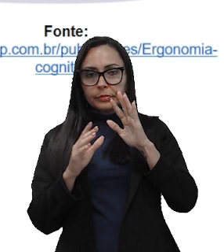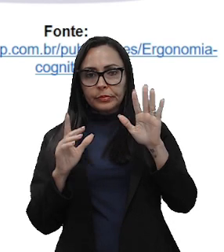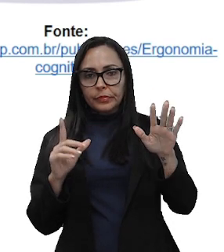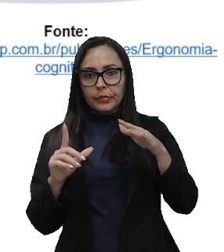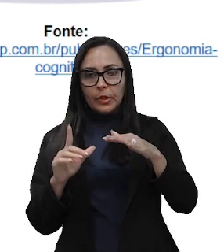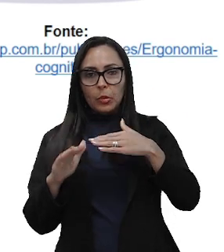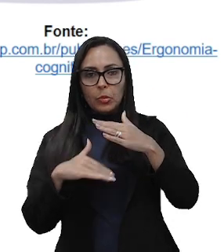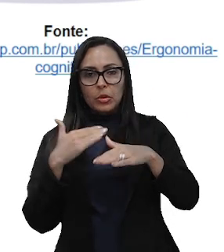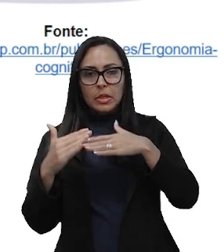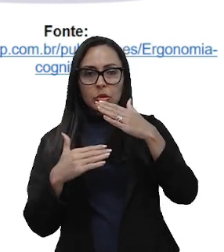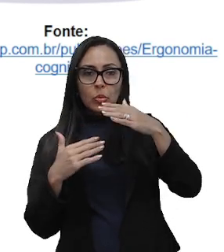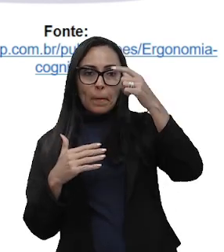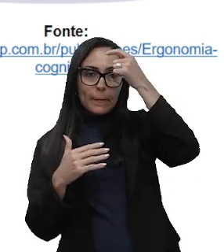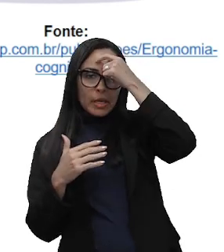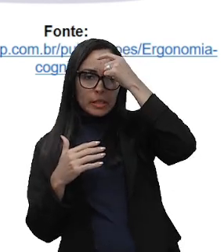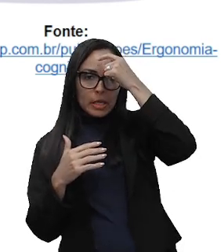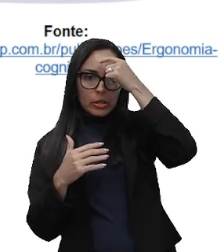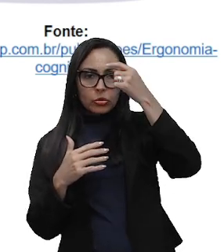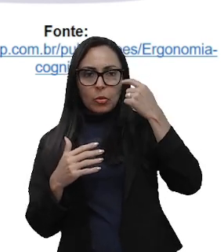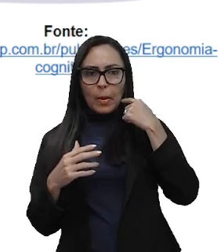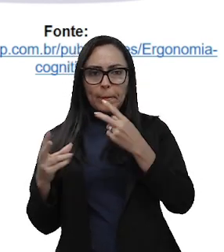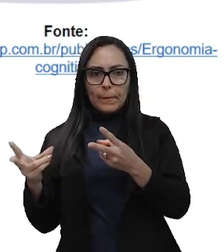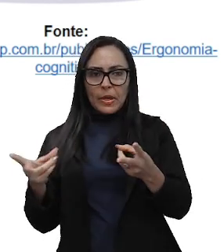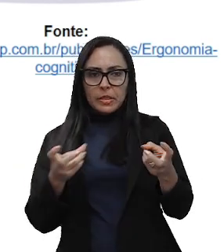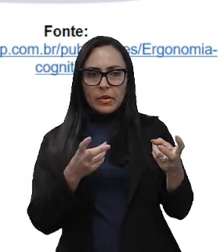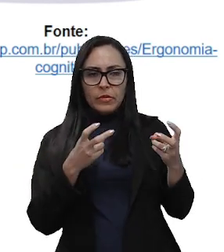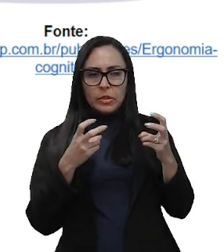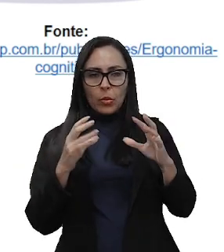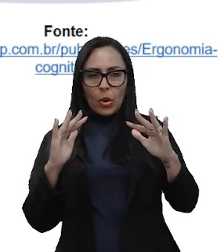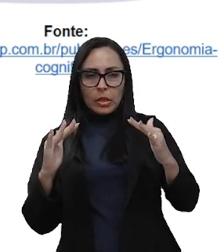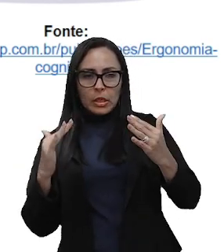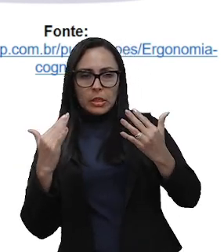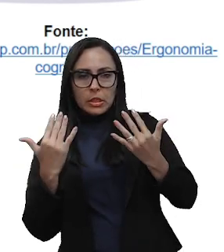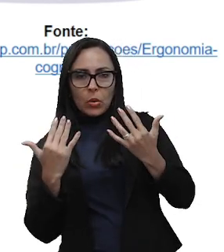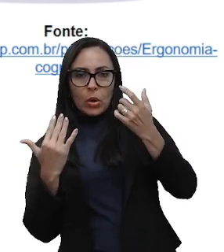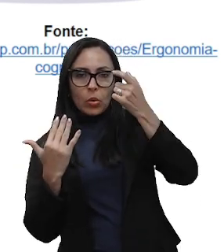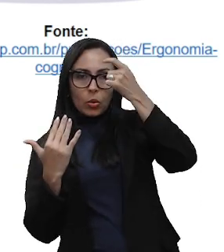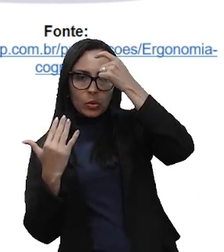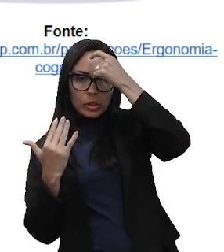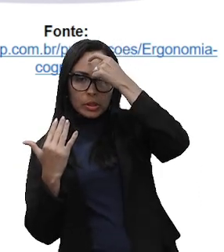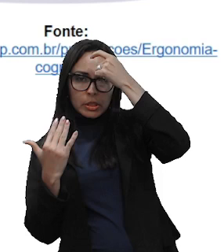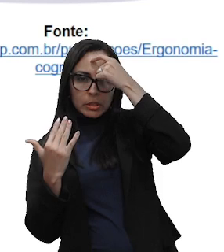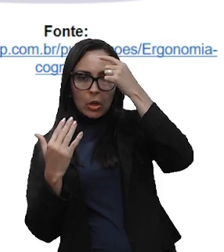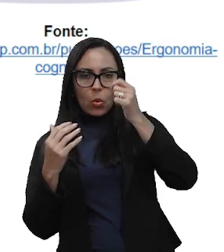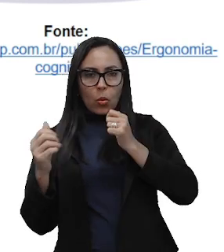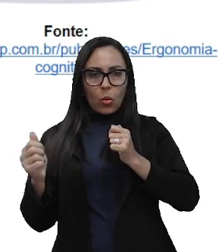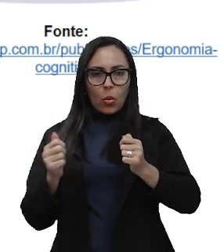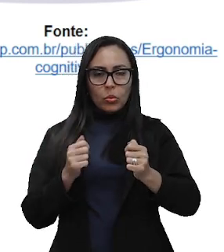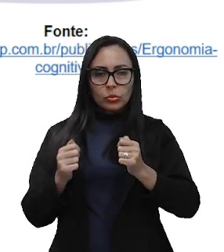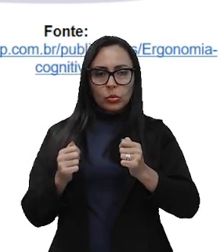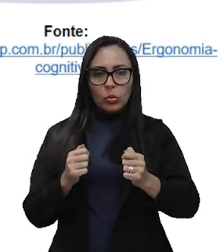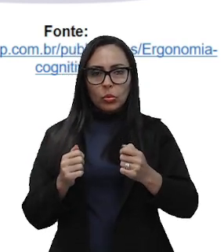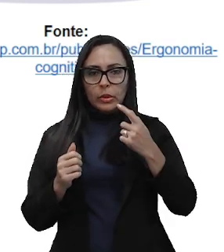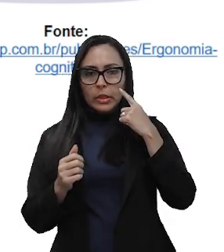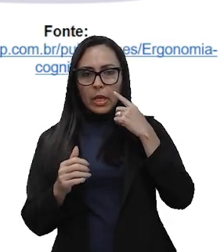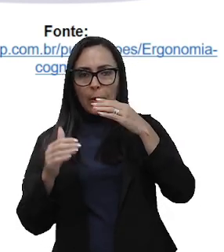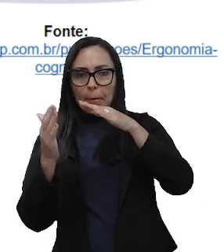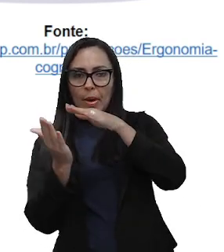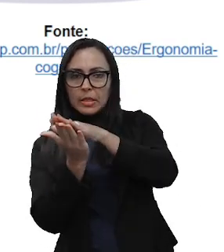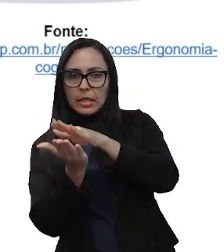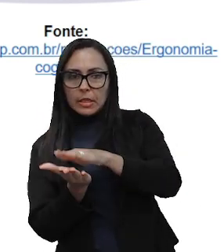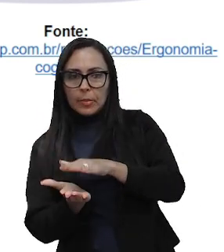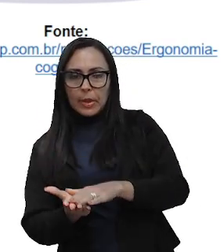processos mentais, tais como a percepção, atenção, cognição, controle motor e